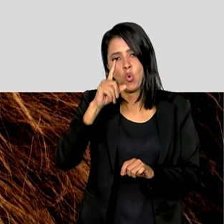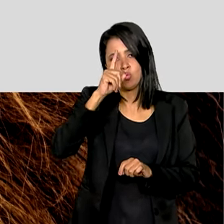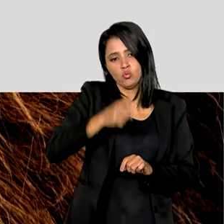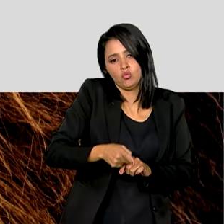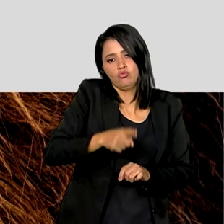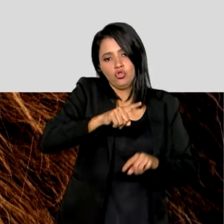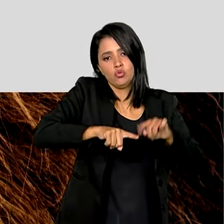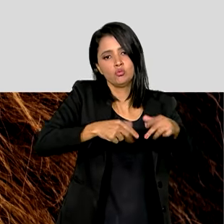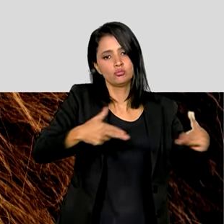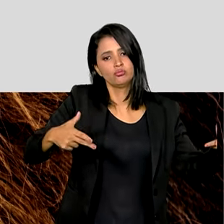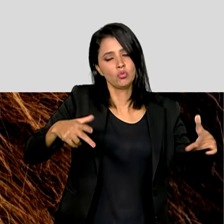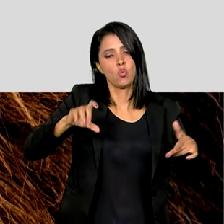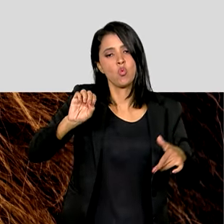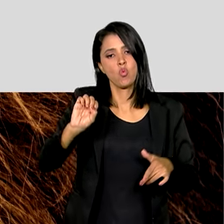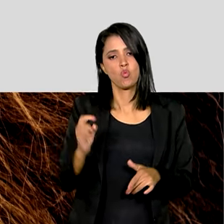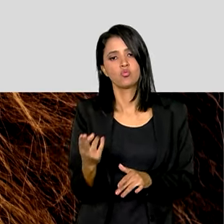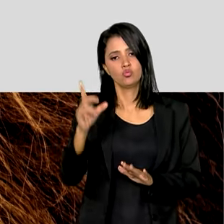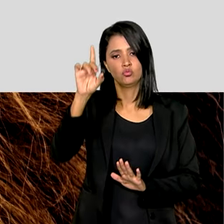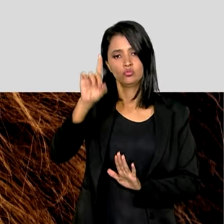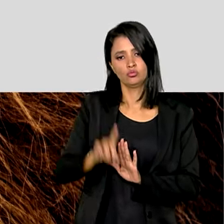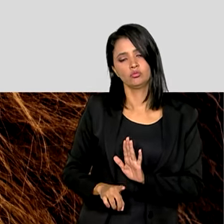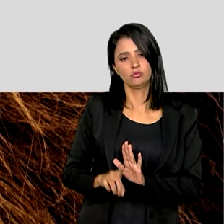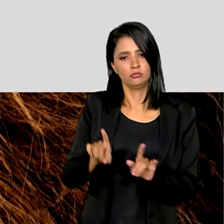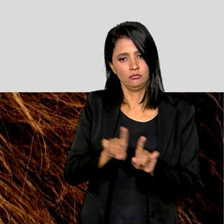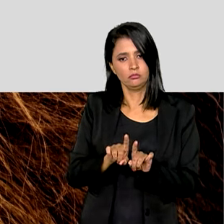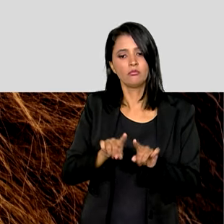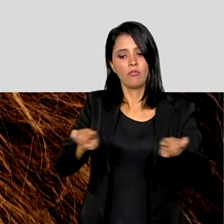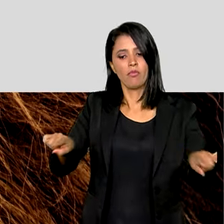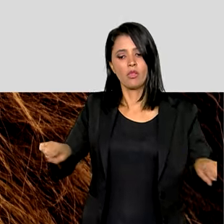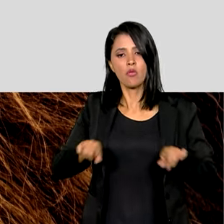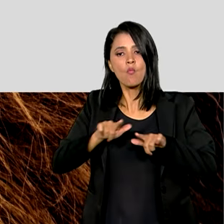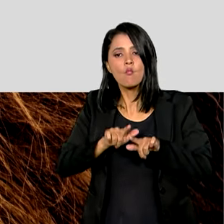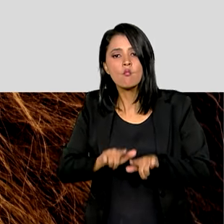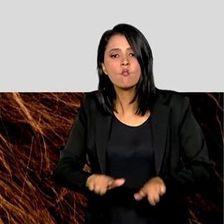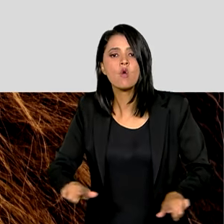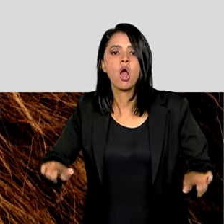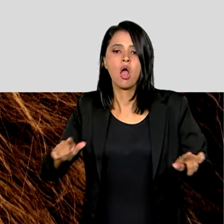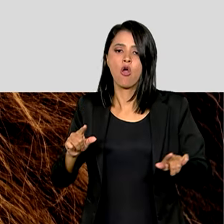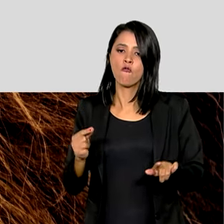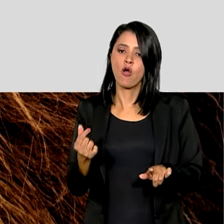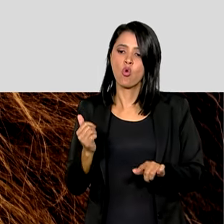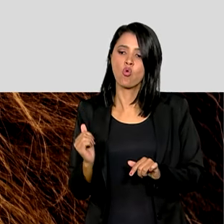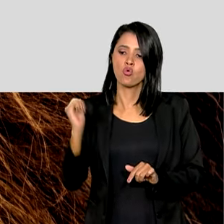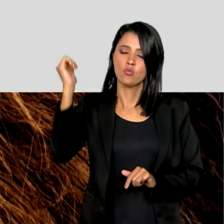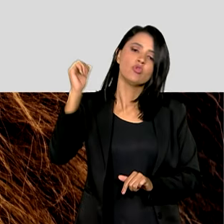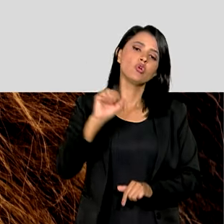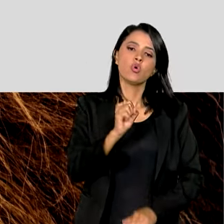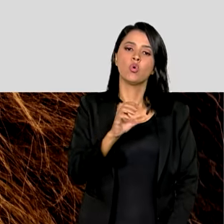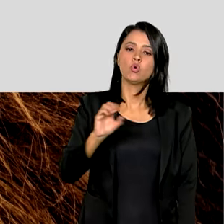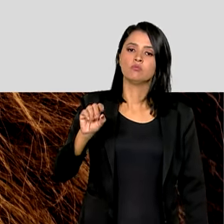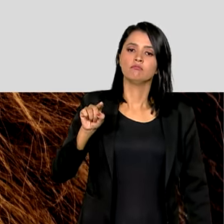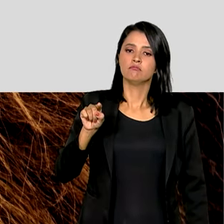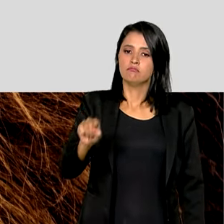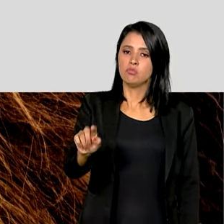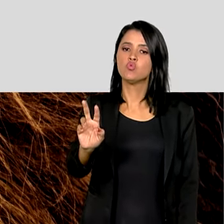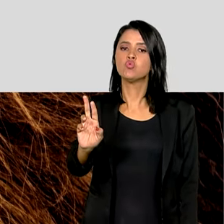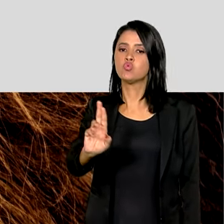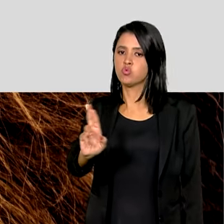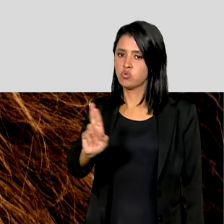de bens ou direitos, inclusive terra nua, no valor superior a R 800 mil.